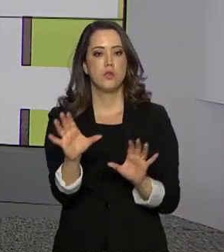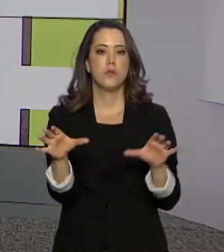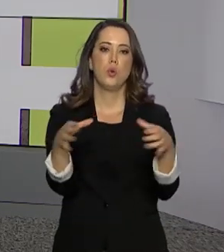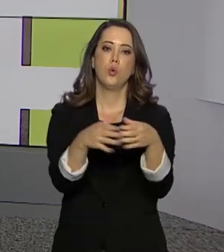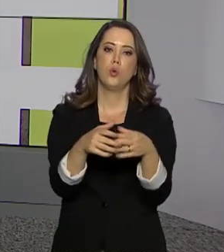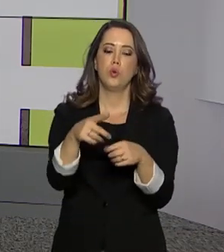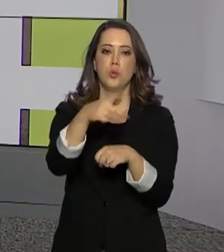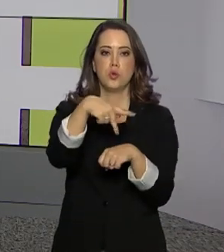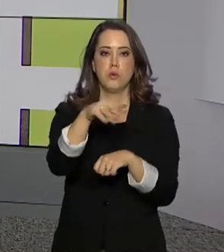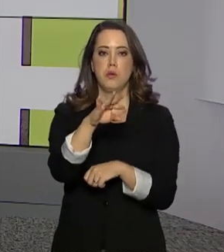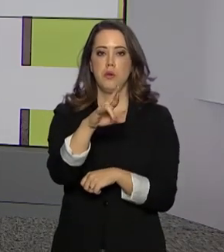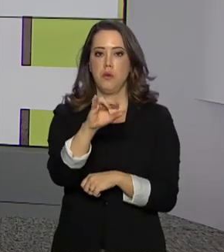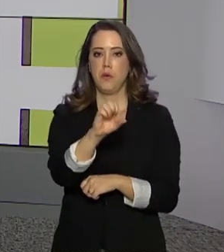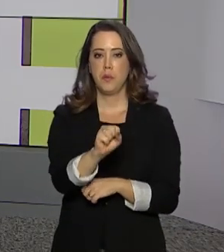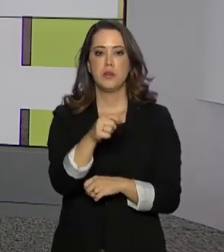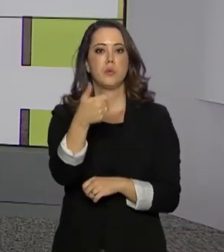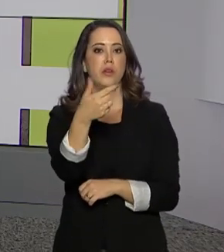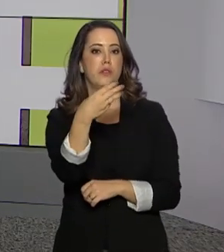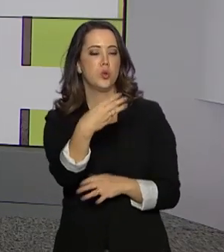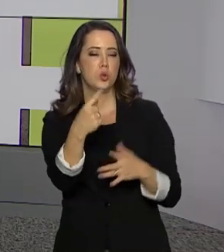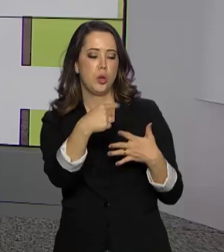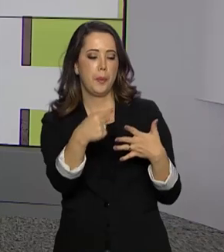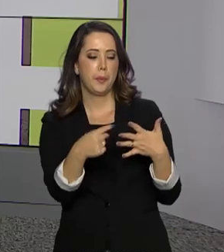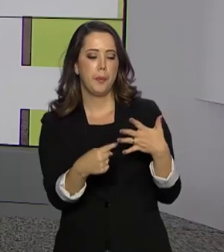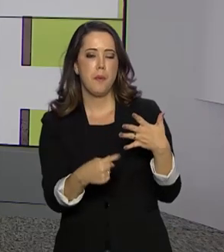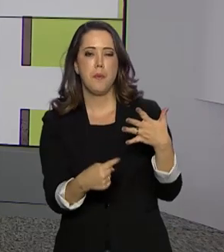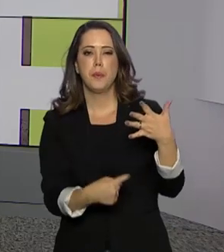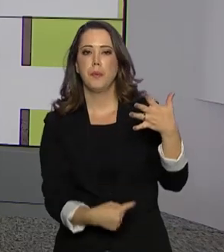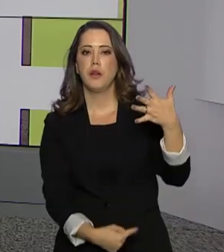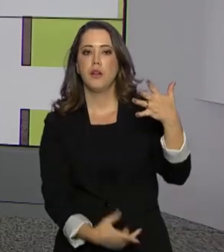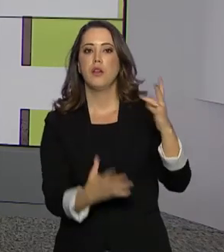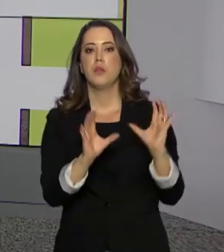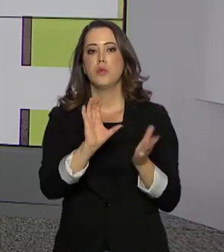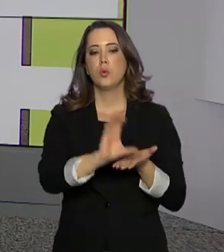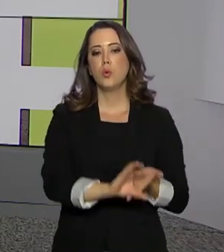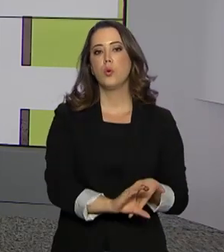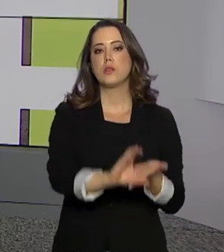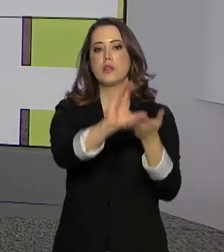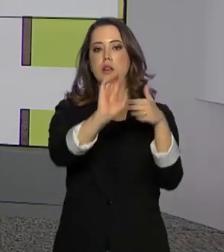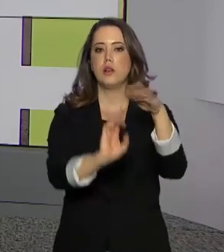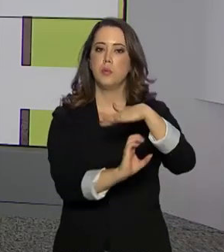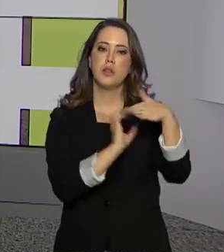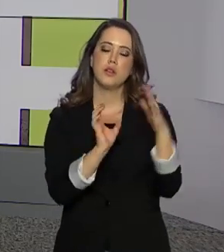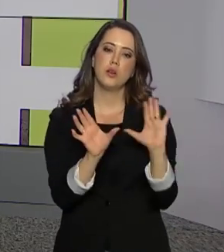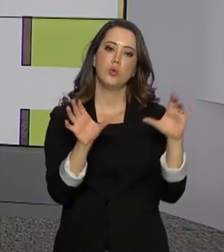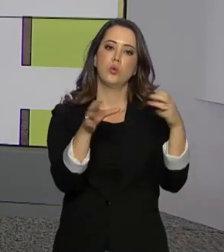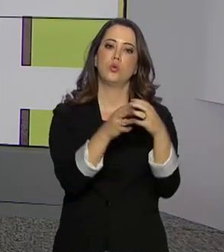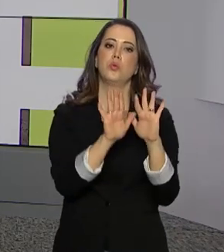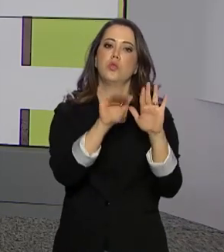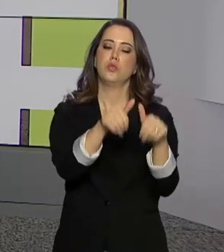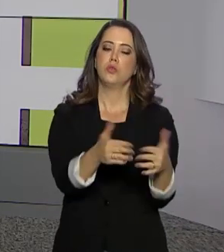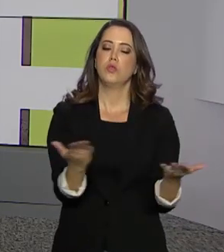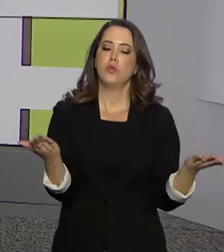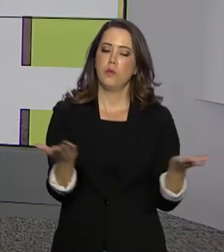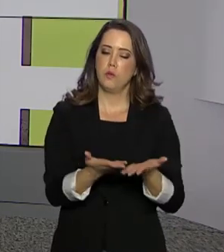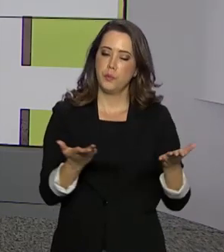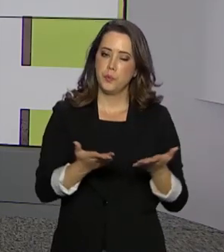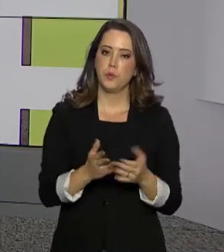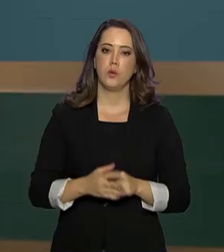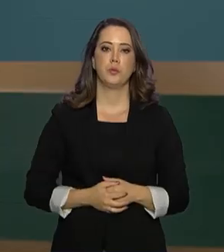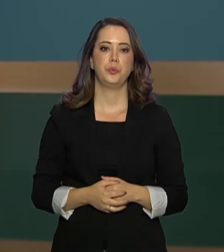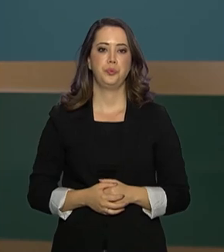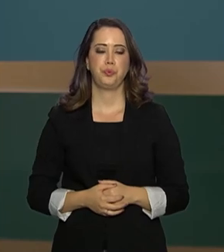partir da aplicação das 23 ações recomendadas pelo Conselho Empresarial do Bloco no encerramento da cúpula hoje.